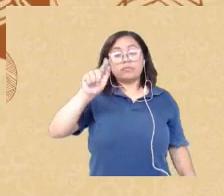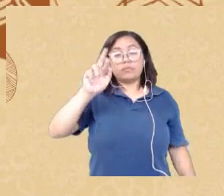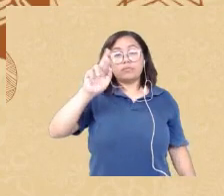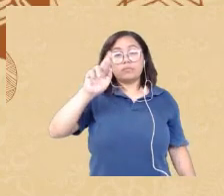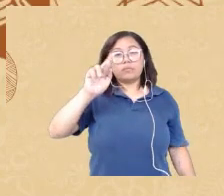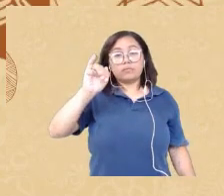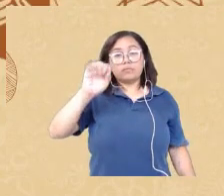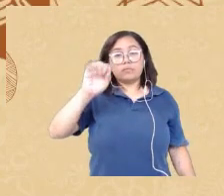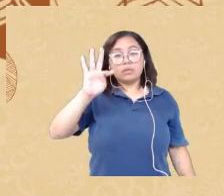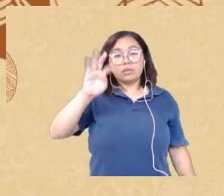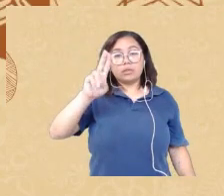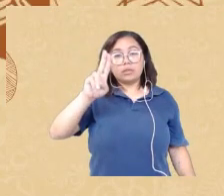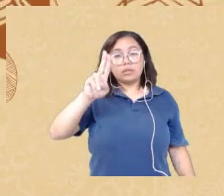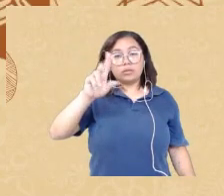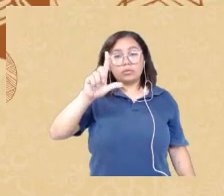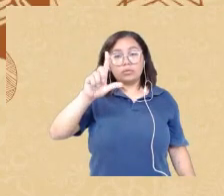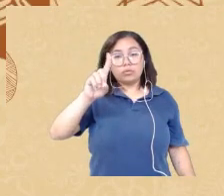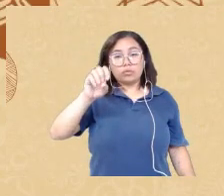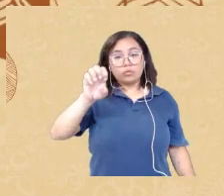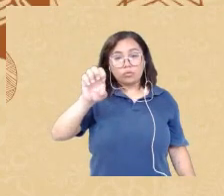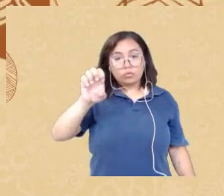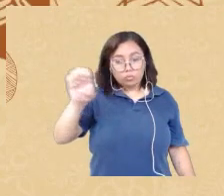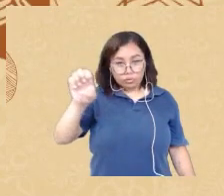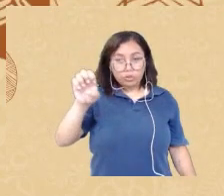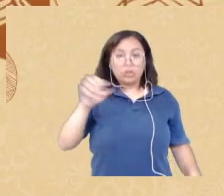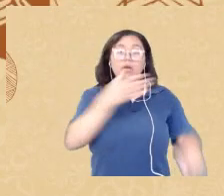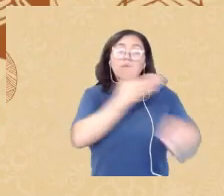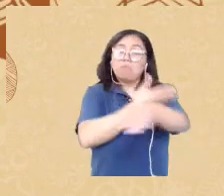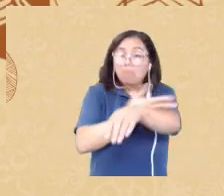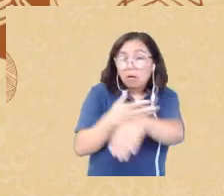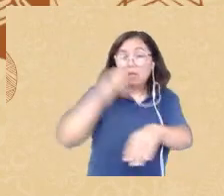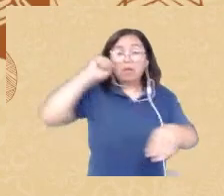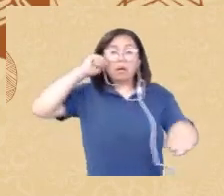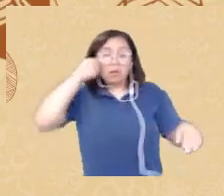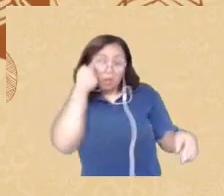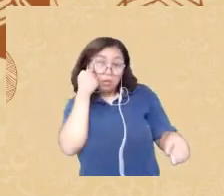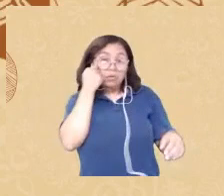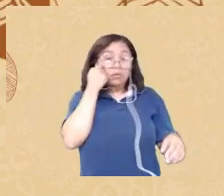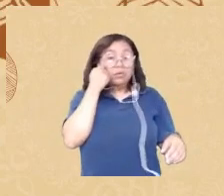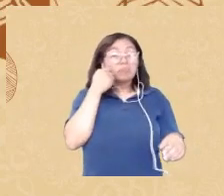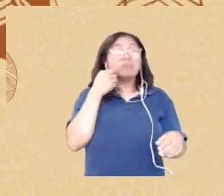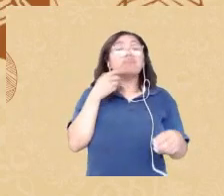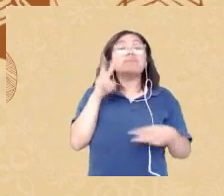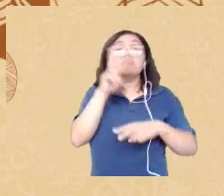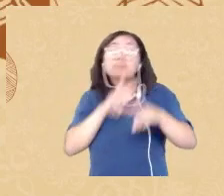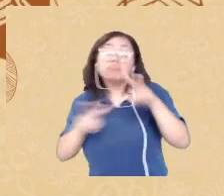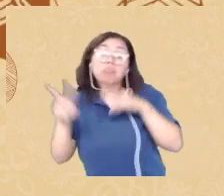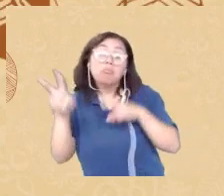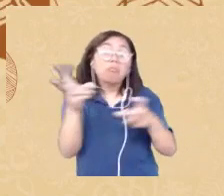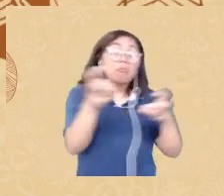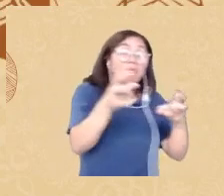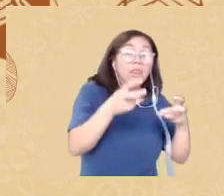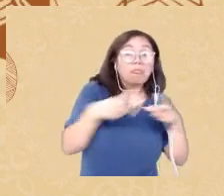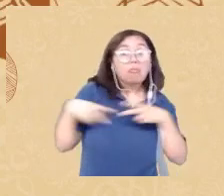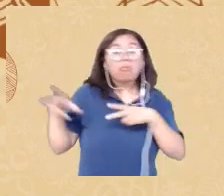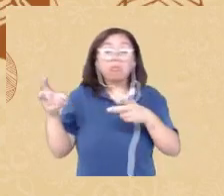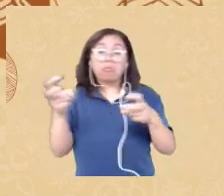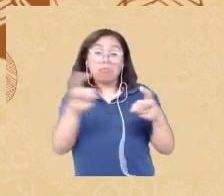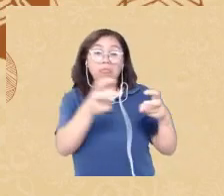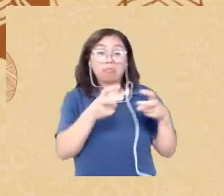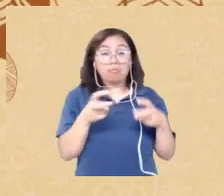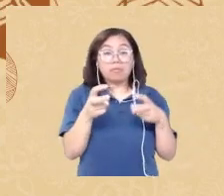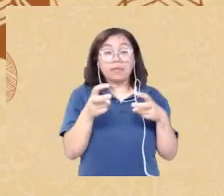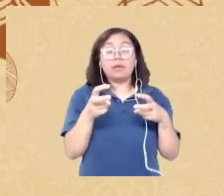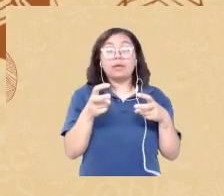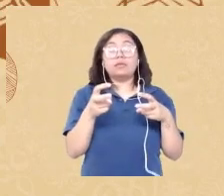subjetividade da branquitude né se está considerado essa racialização que a gente fala da